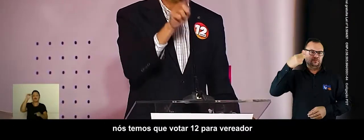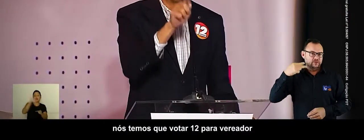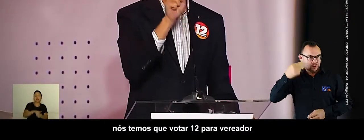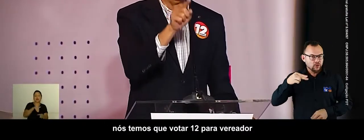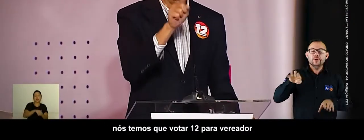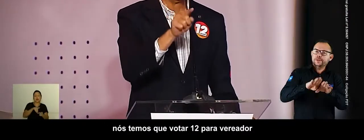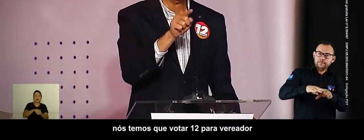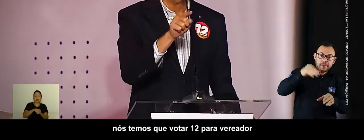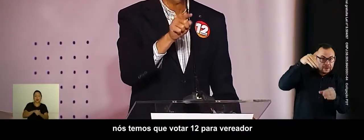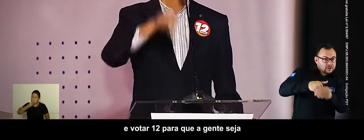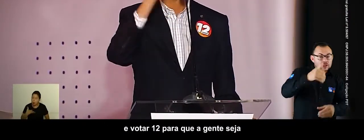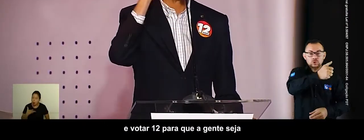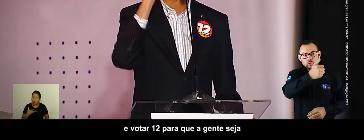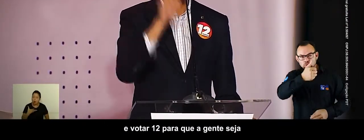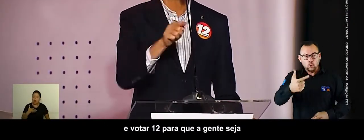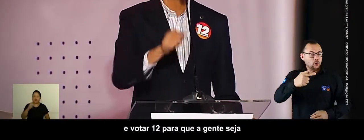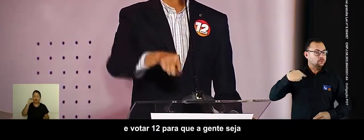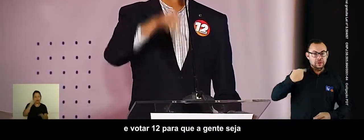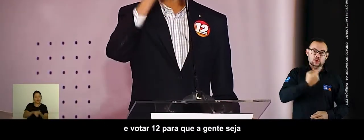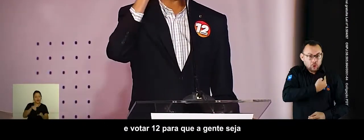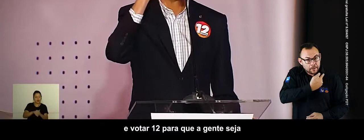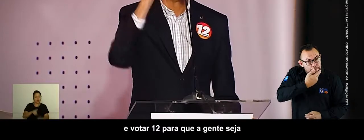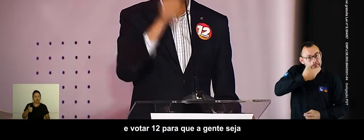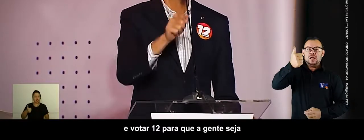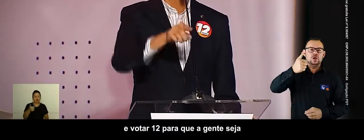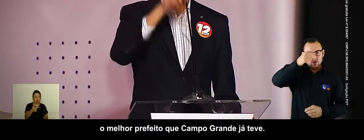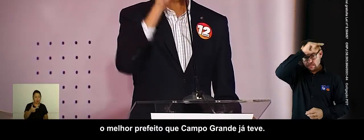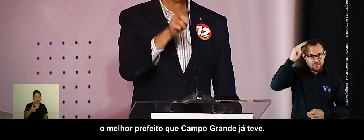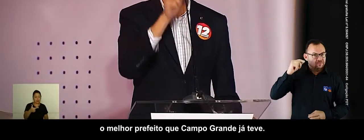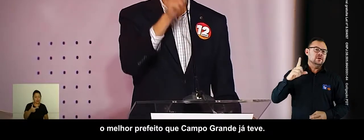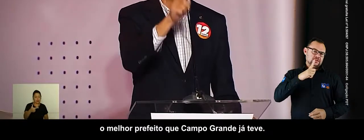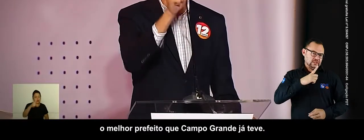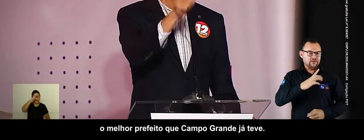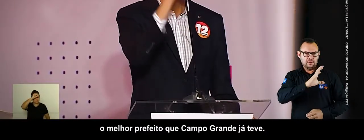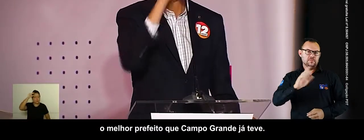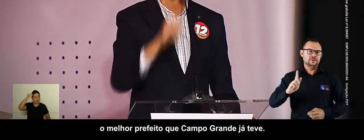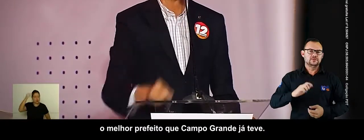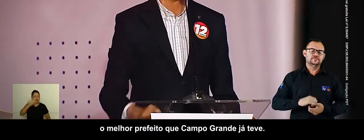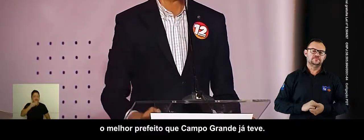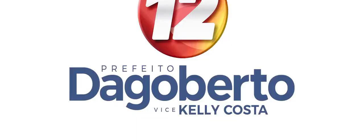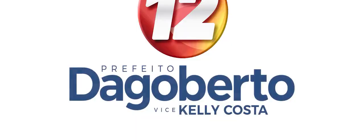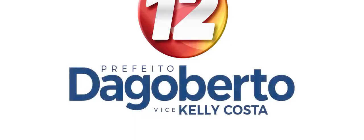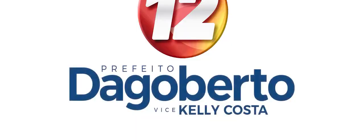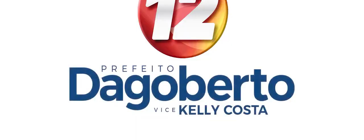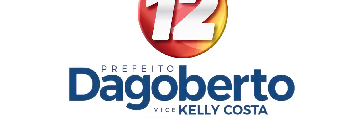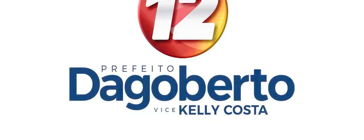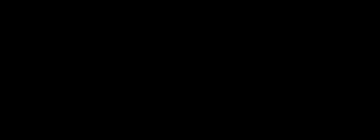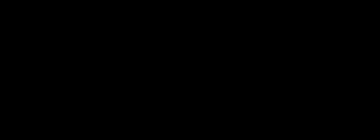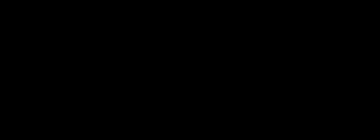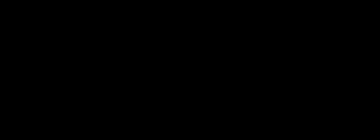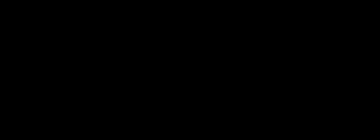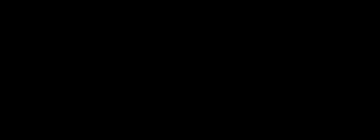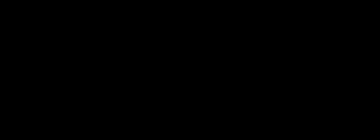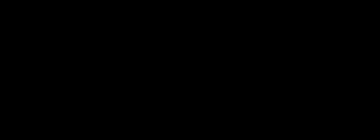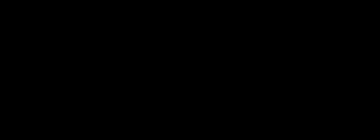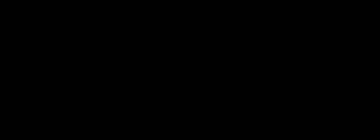12 para vereador e votar 12 para que a gente seja o melhor prefeito que Campo Grande já teve. Votar 12